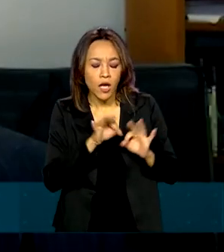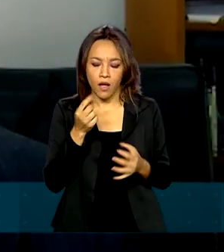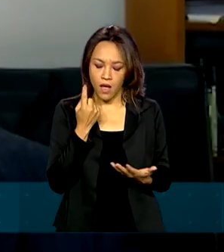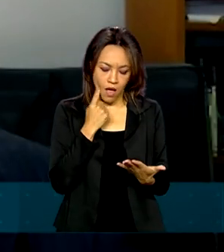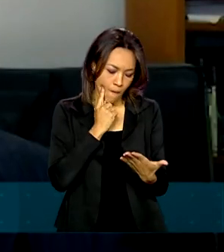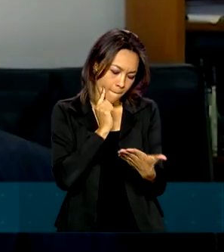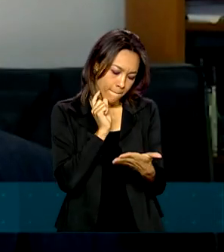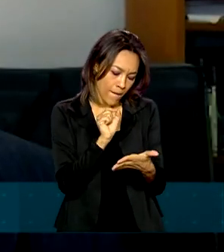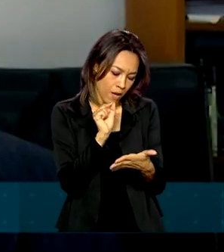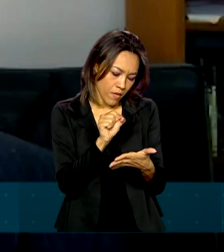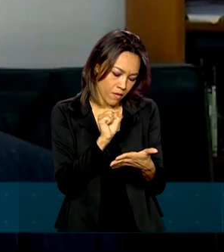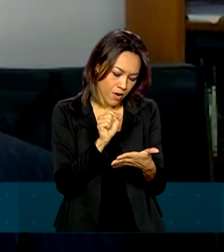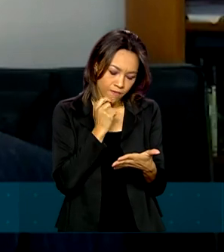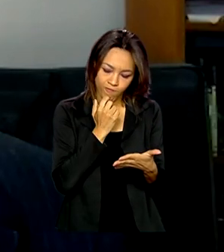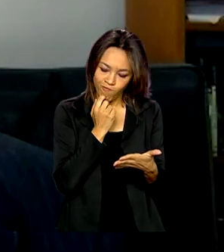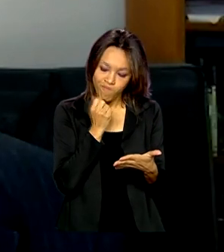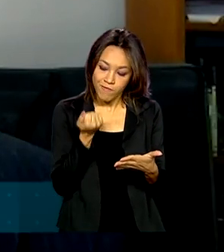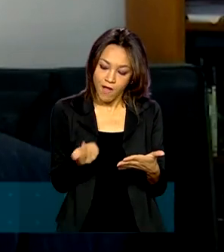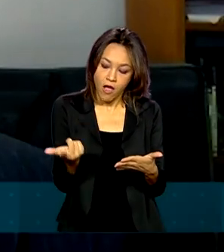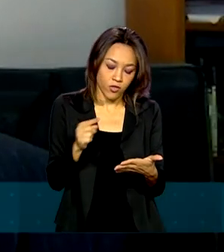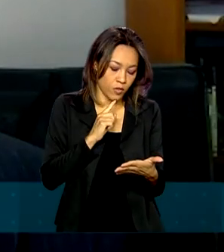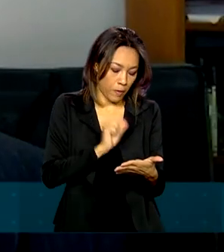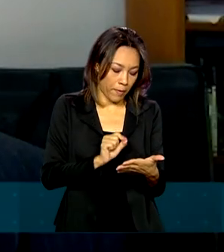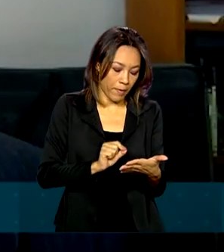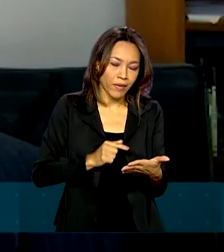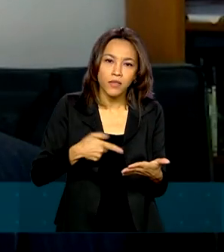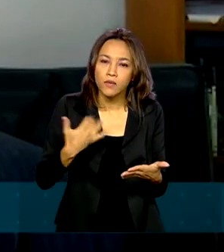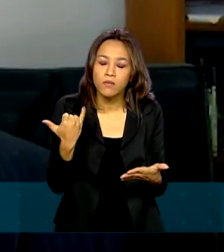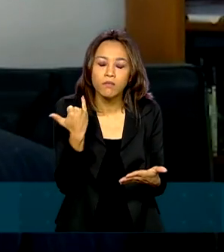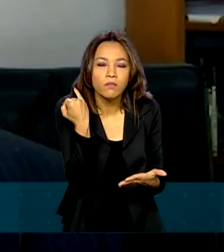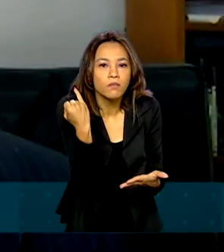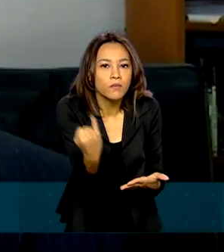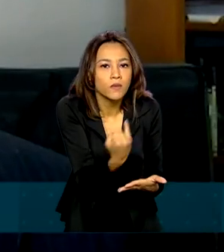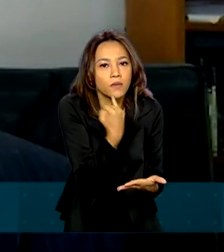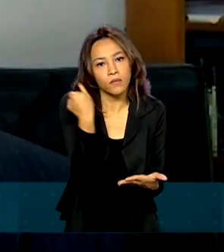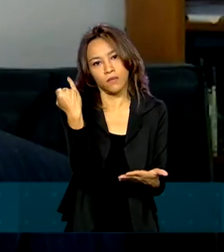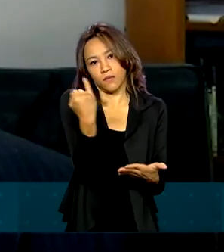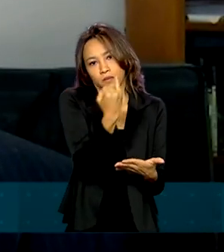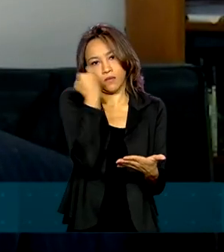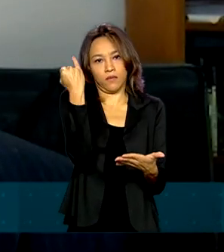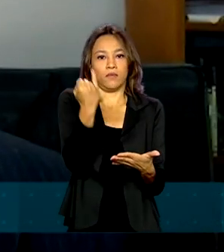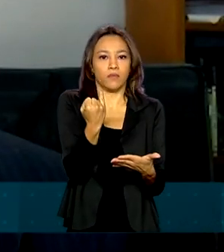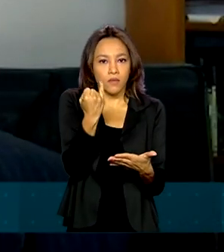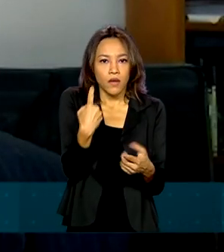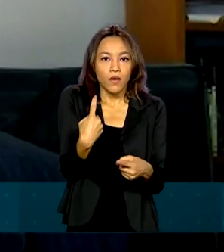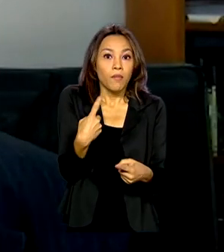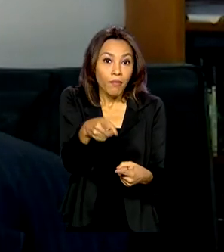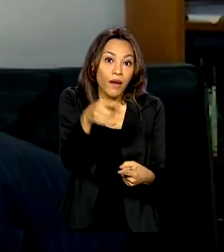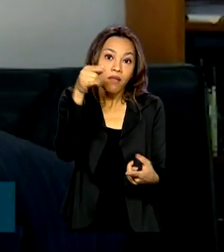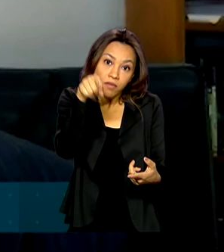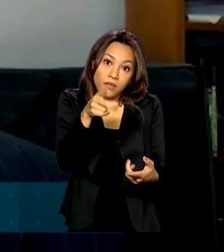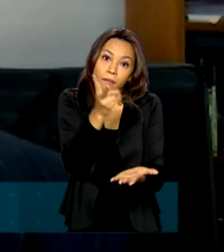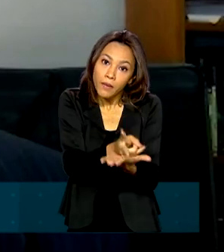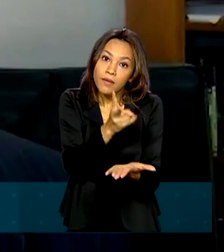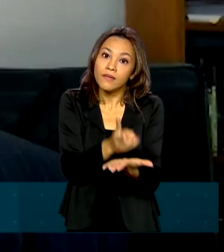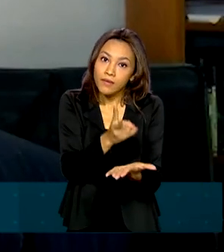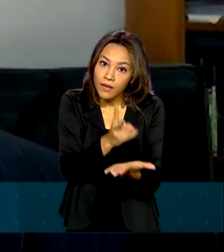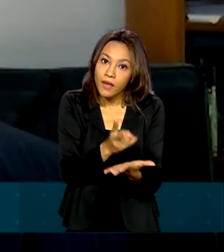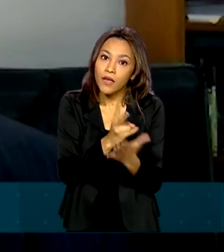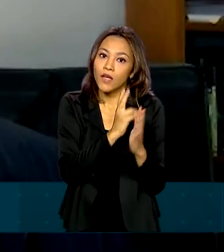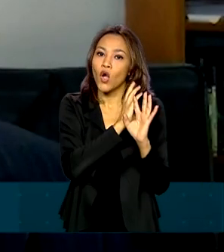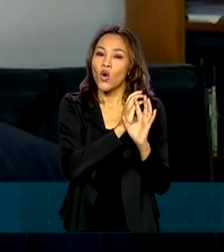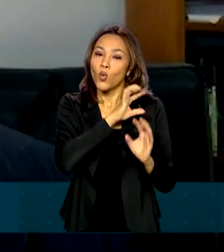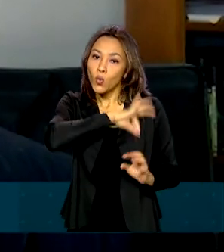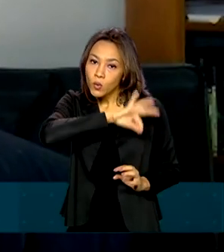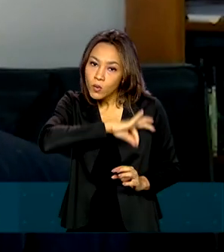lápis, saber aplicar o seu recurso, hoje em dia é fundamental para que você mantenha o orçamento da sua